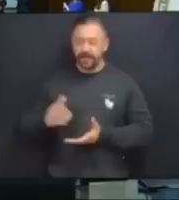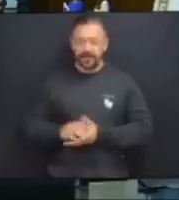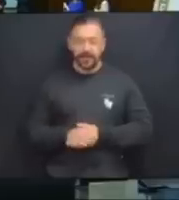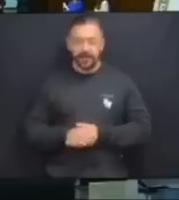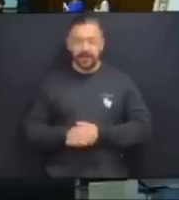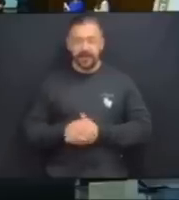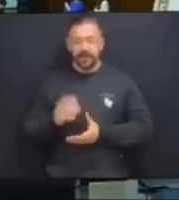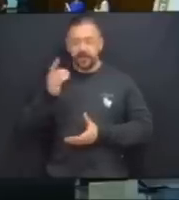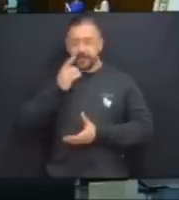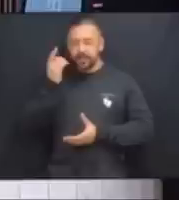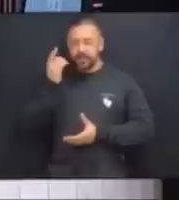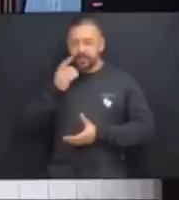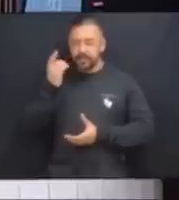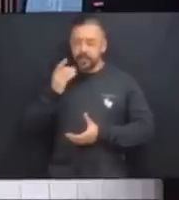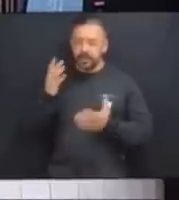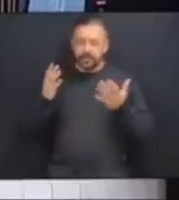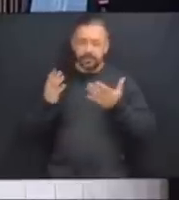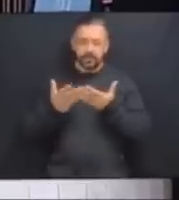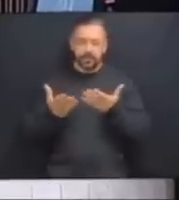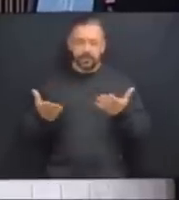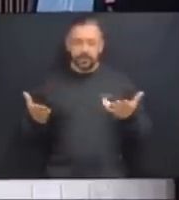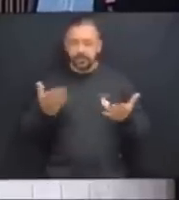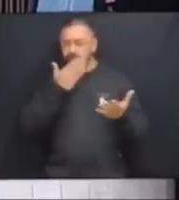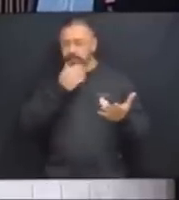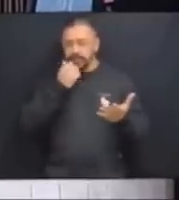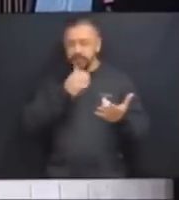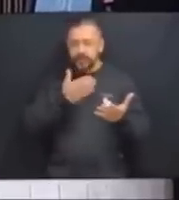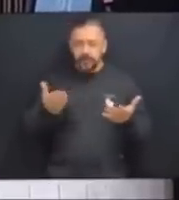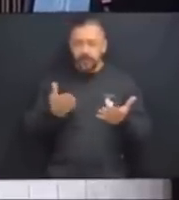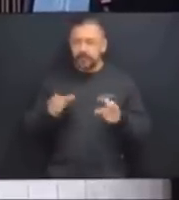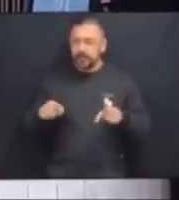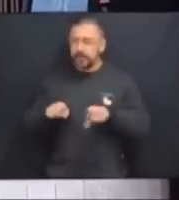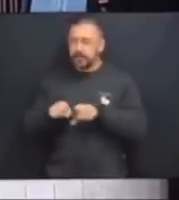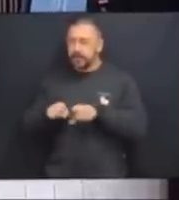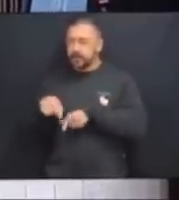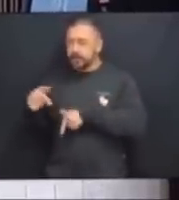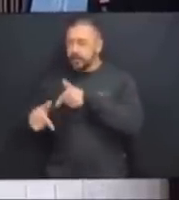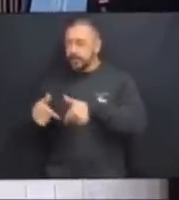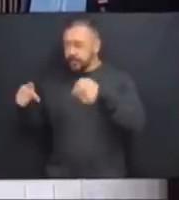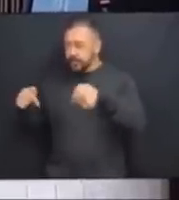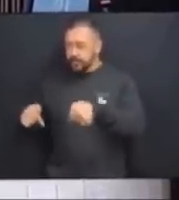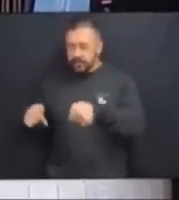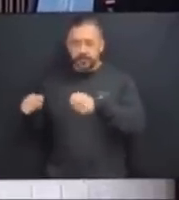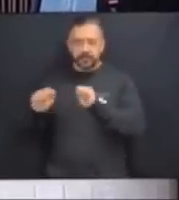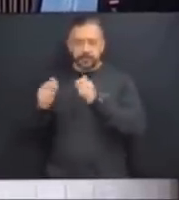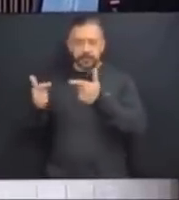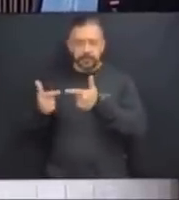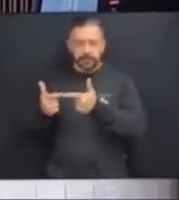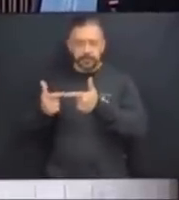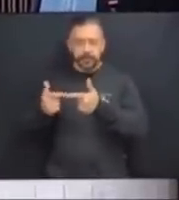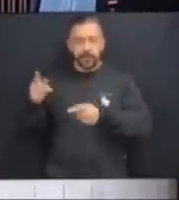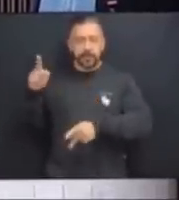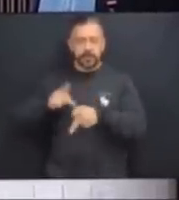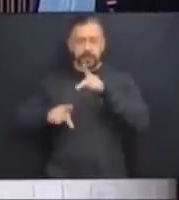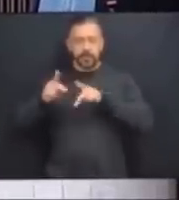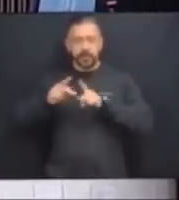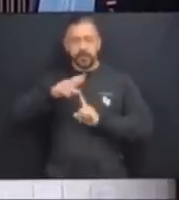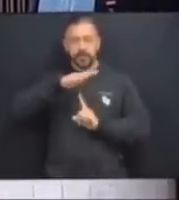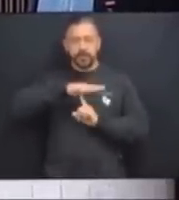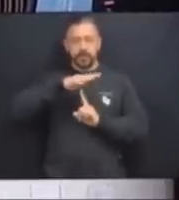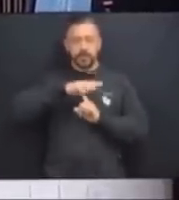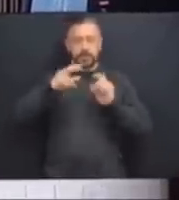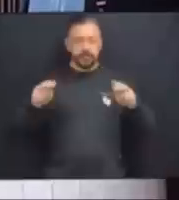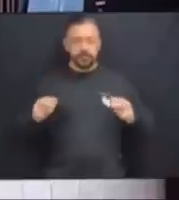Deputados, deputadas, servidores públicos dessa casa, população paranaense que nos